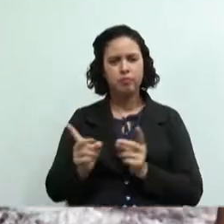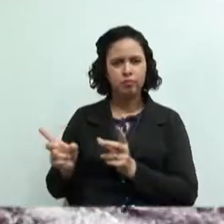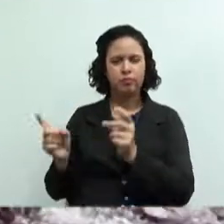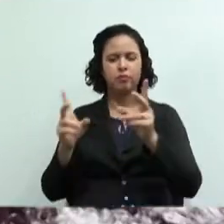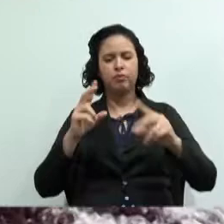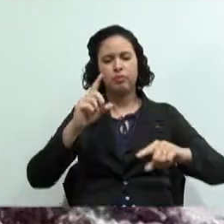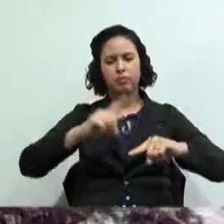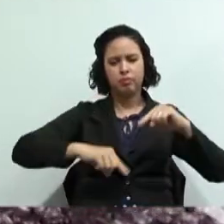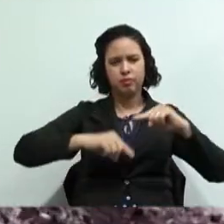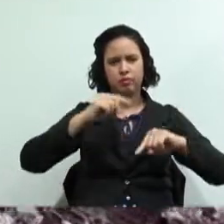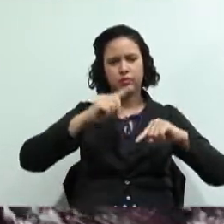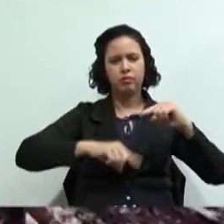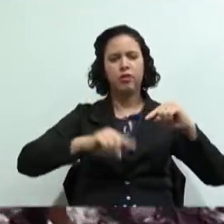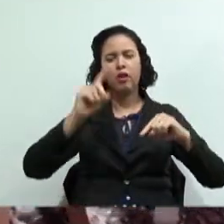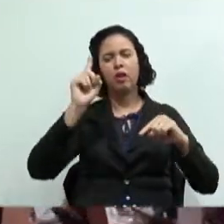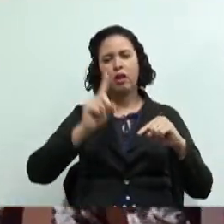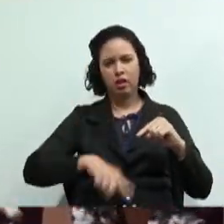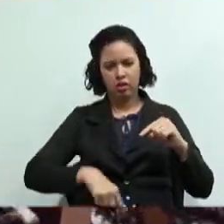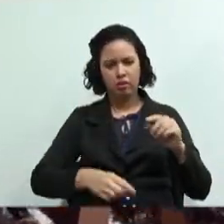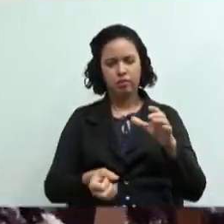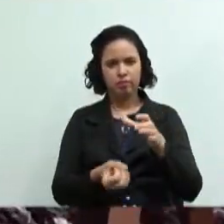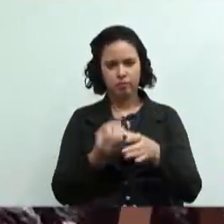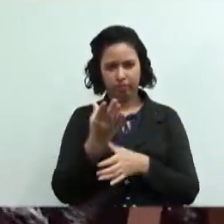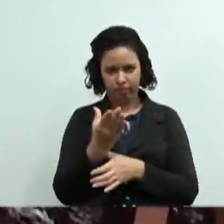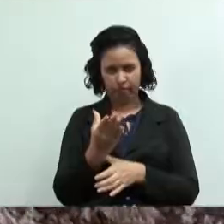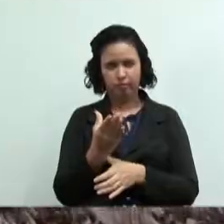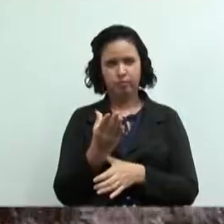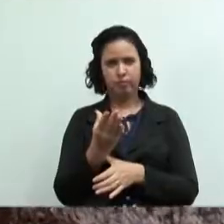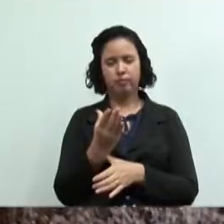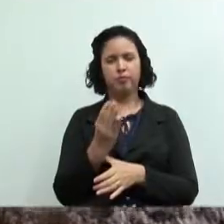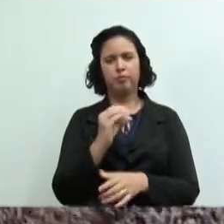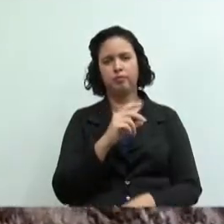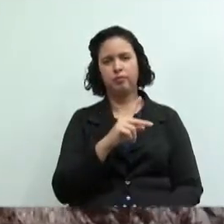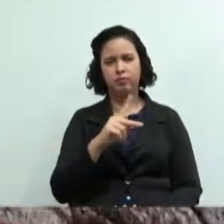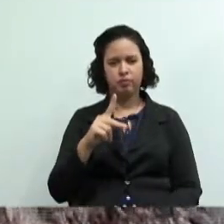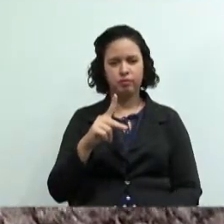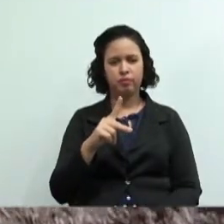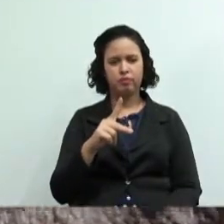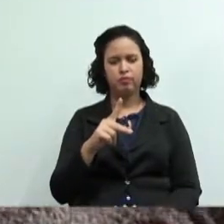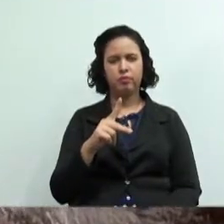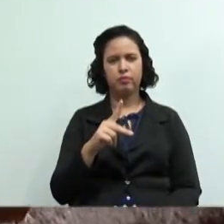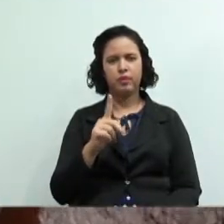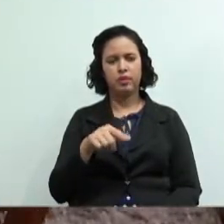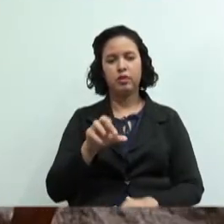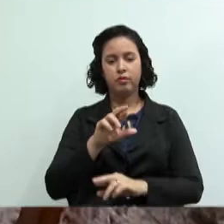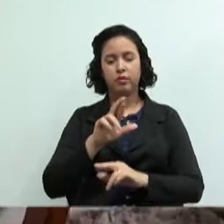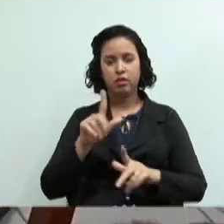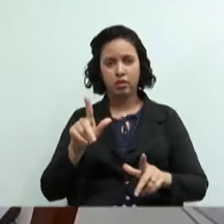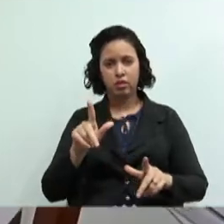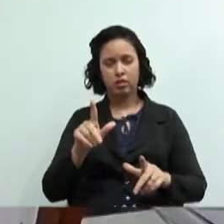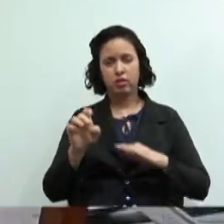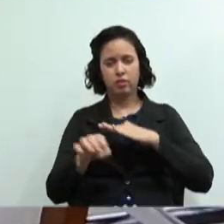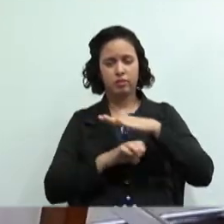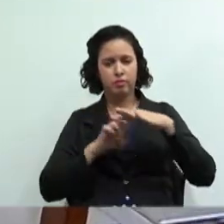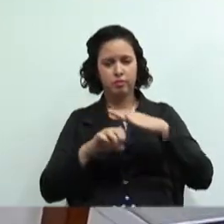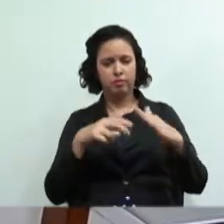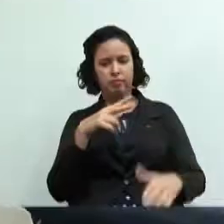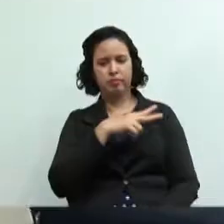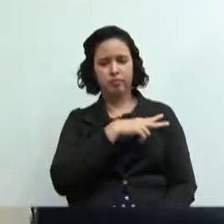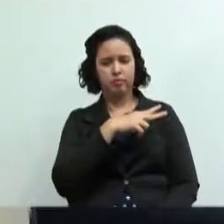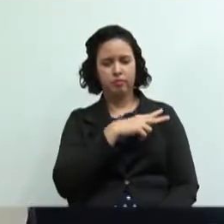produto é a função de uma cooperativa de produção. E diferente do que acontece nessa empresa particular de imóveis